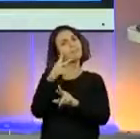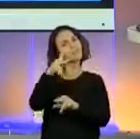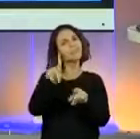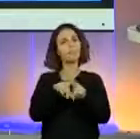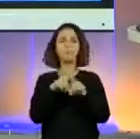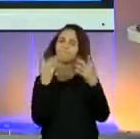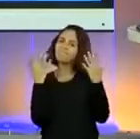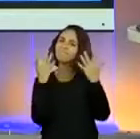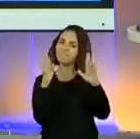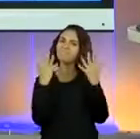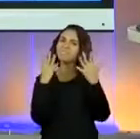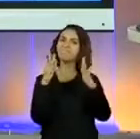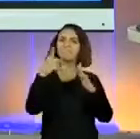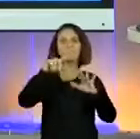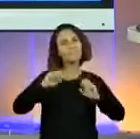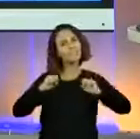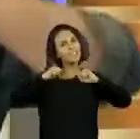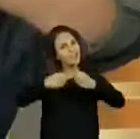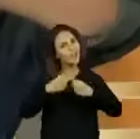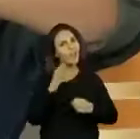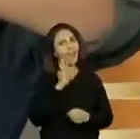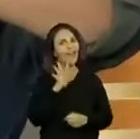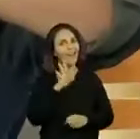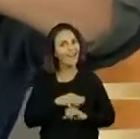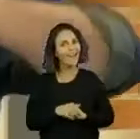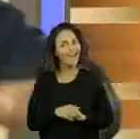uma vez, parabéns pela dedicação de vocês.